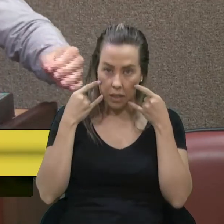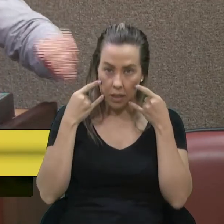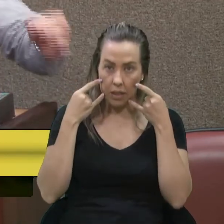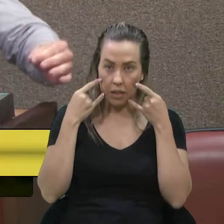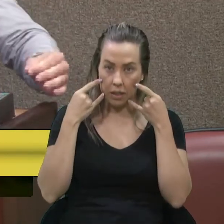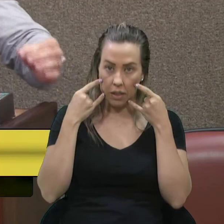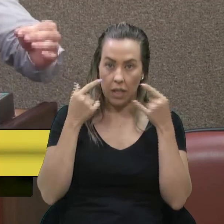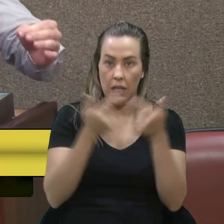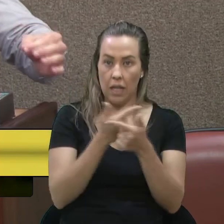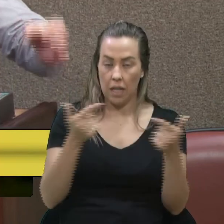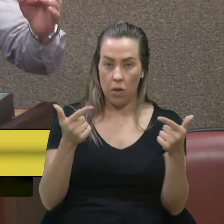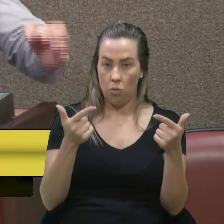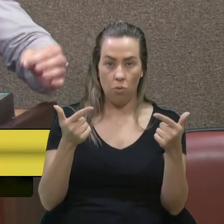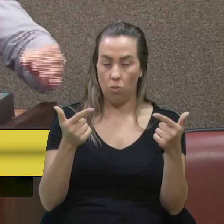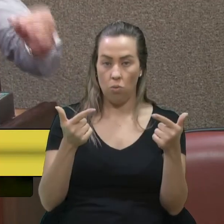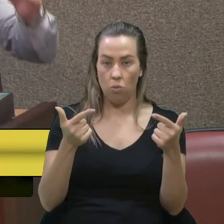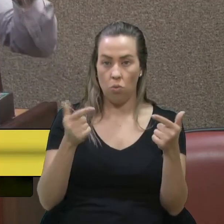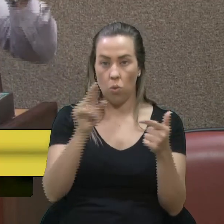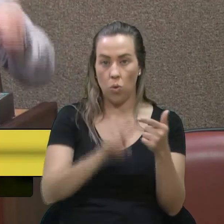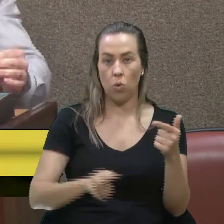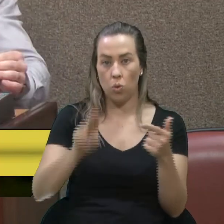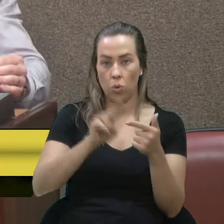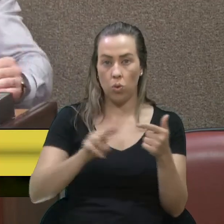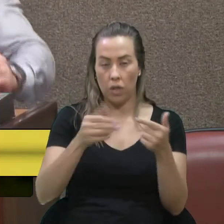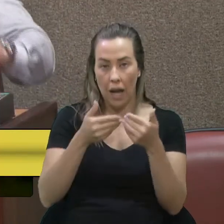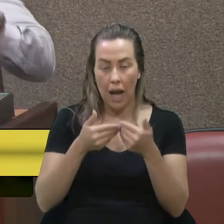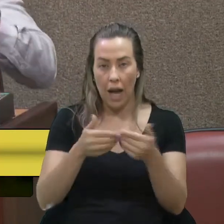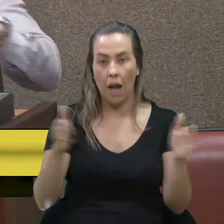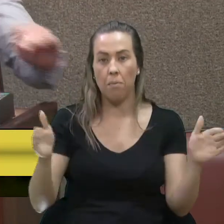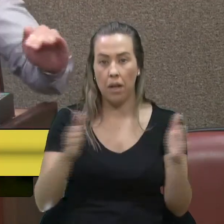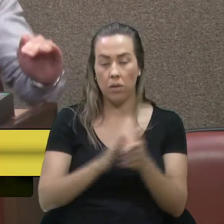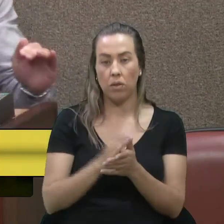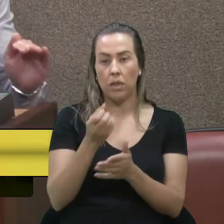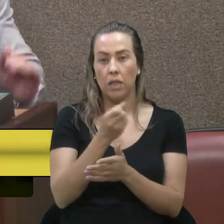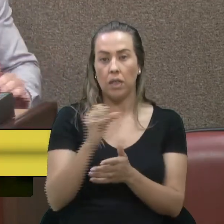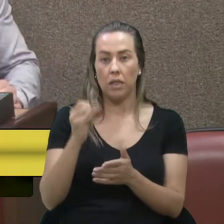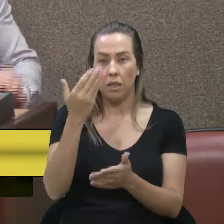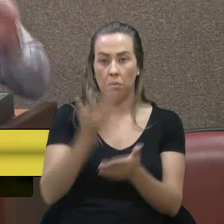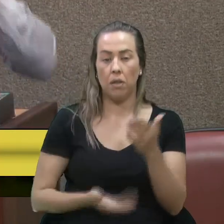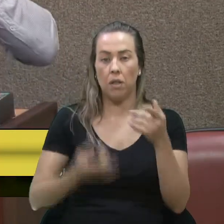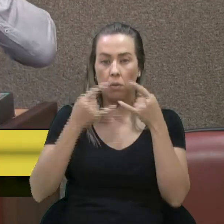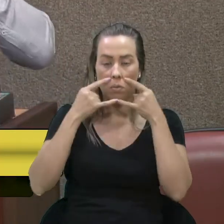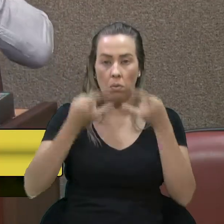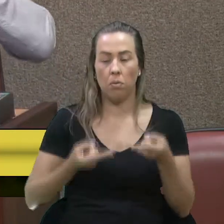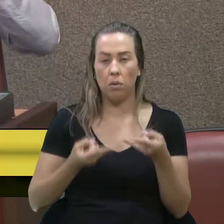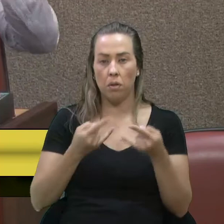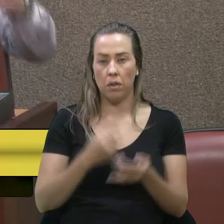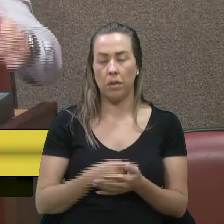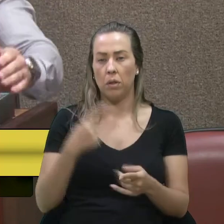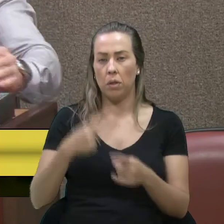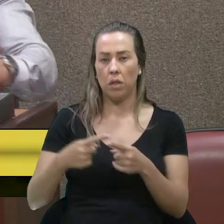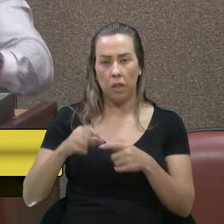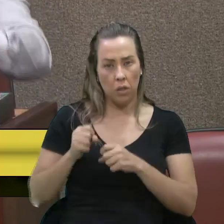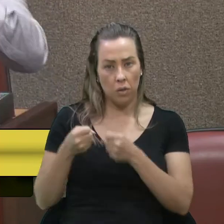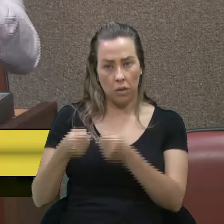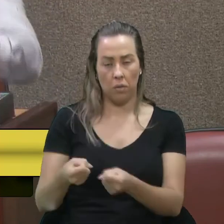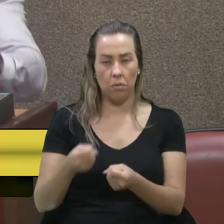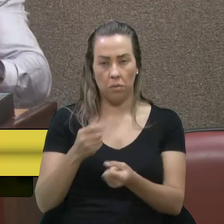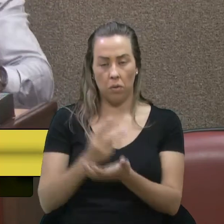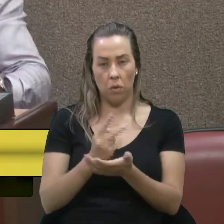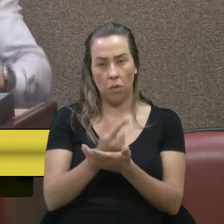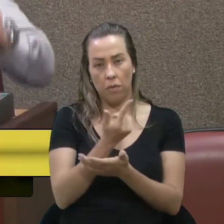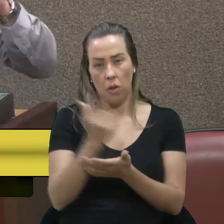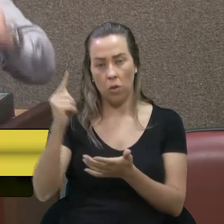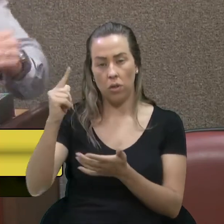quem não quiser usar em espaço aberto, se foi o período da máscara, porque como eu sempre defendi, em